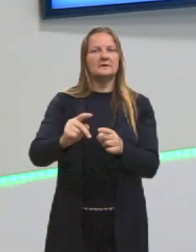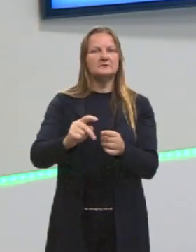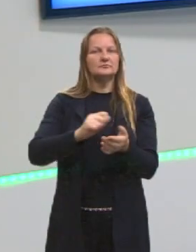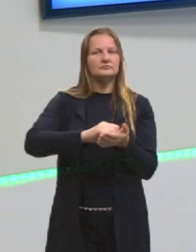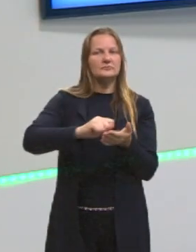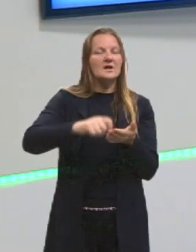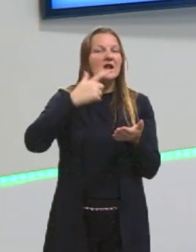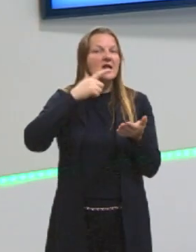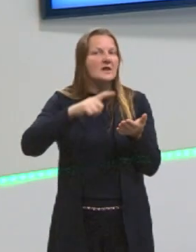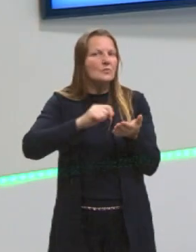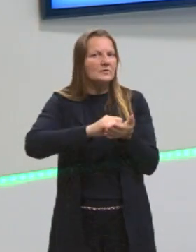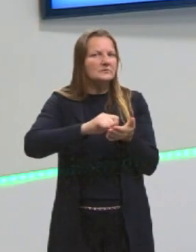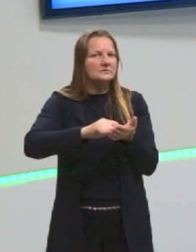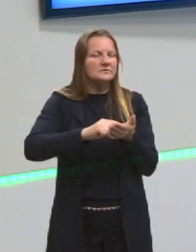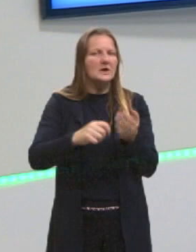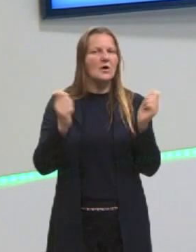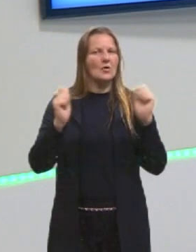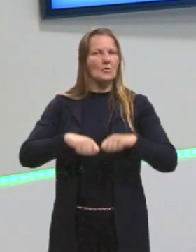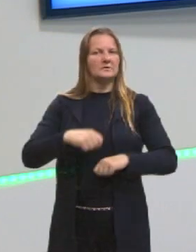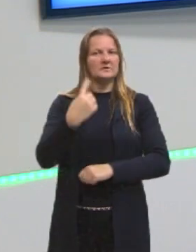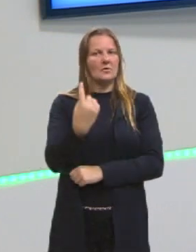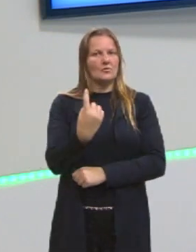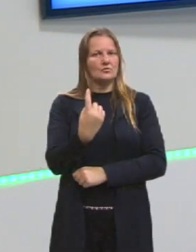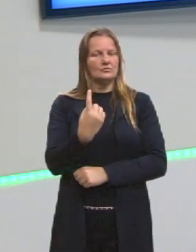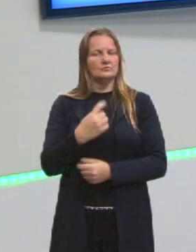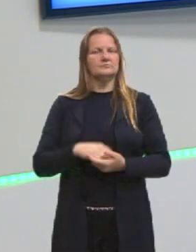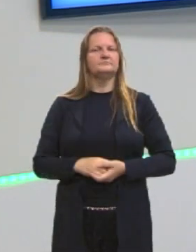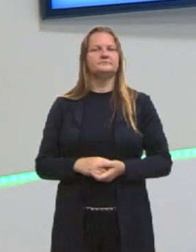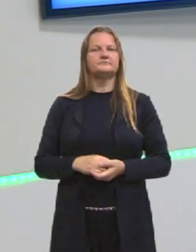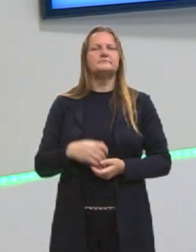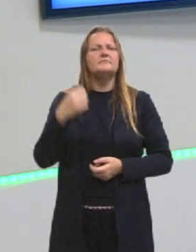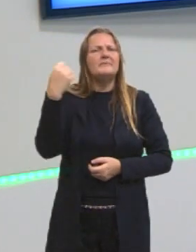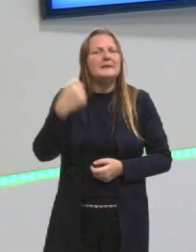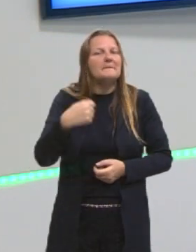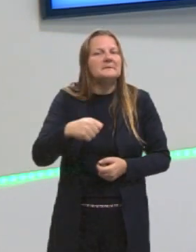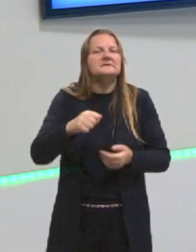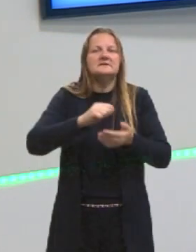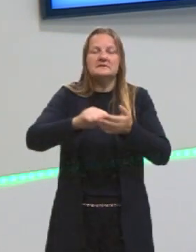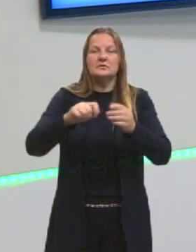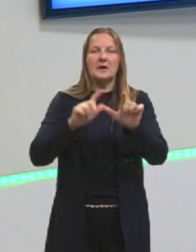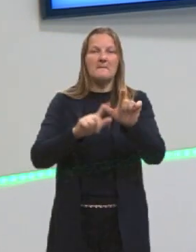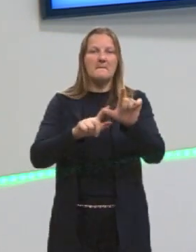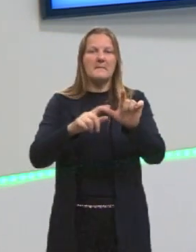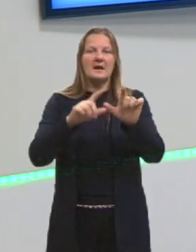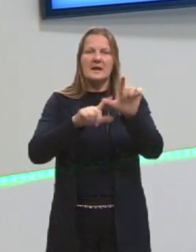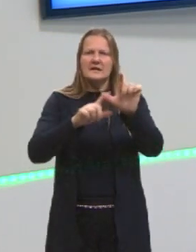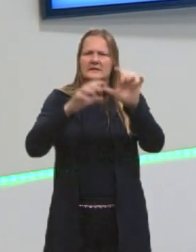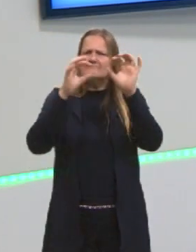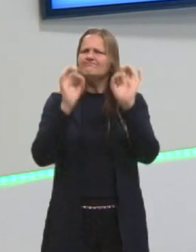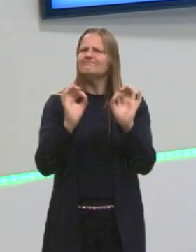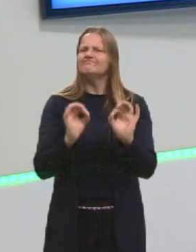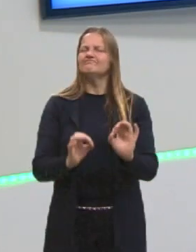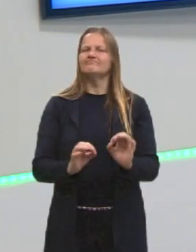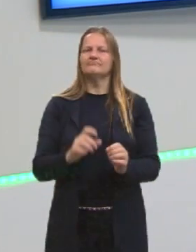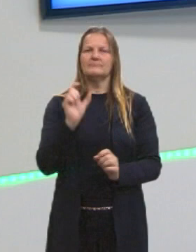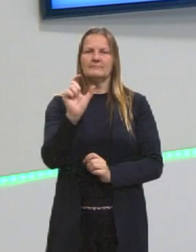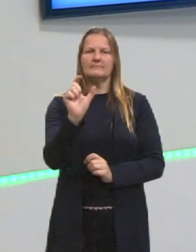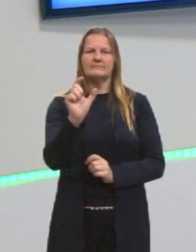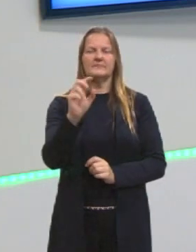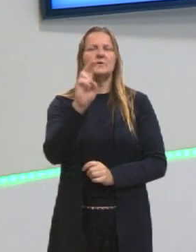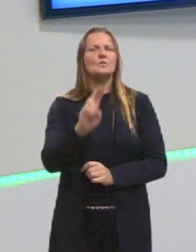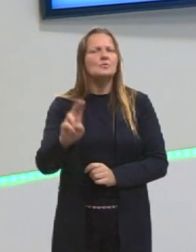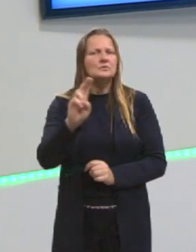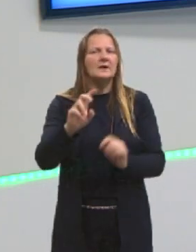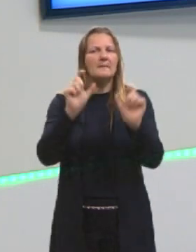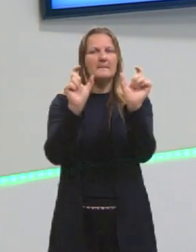escrita corresponde à competência 1, que diz que tu precisa usar a grafia correta das palavras, usar